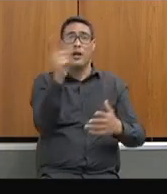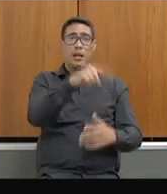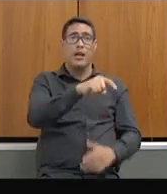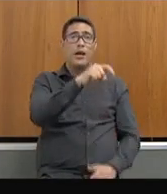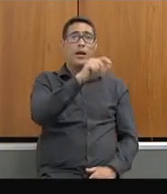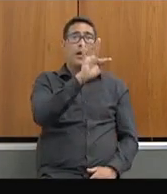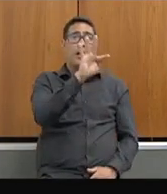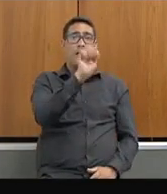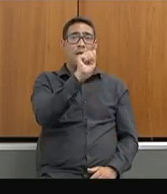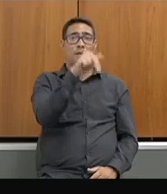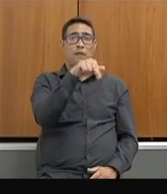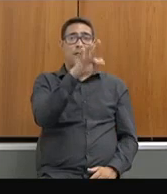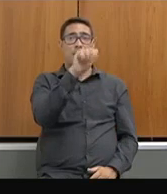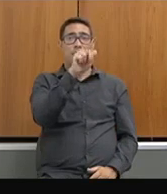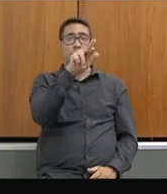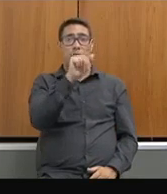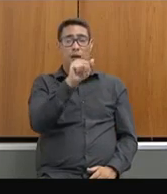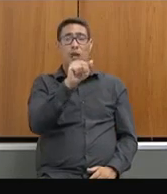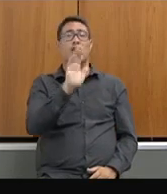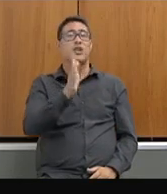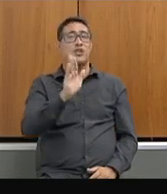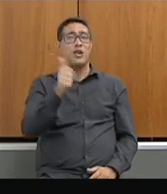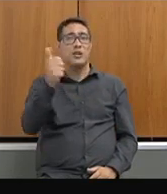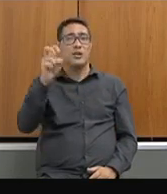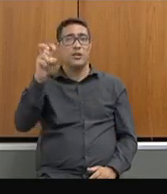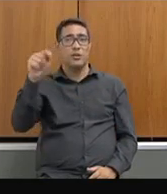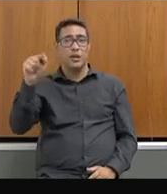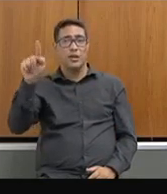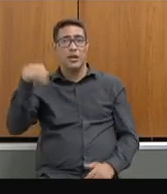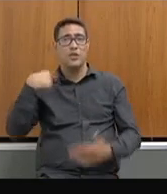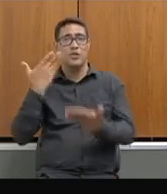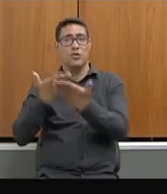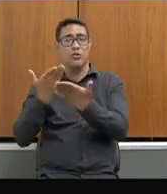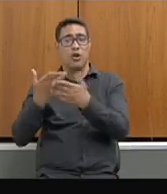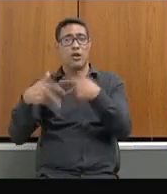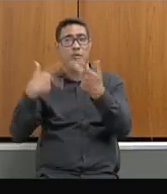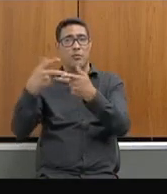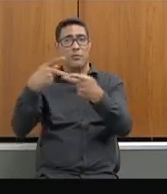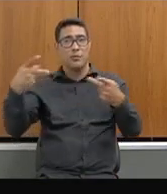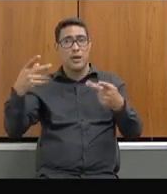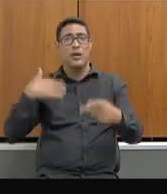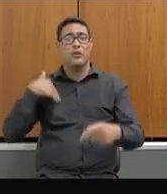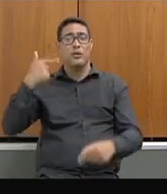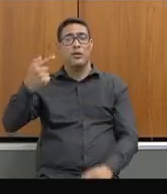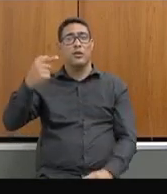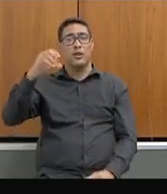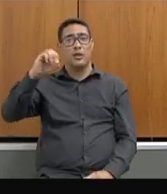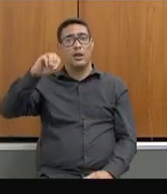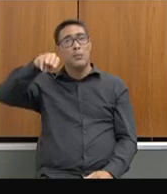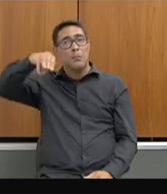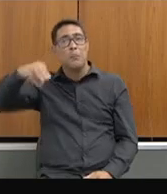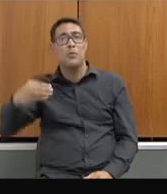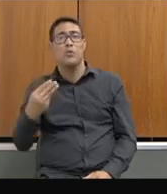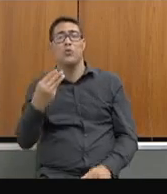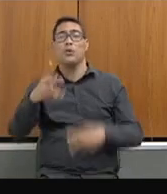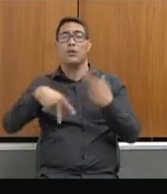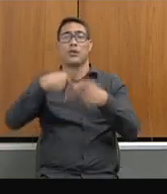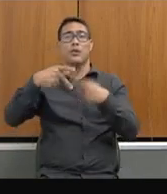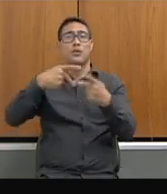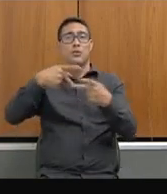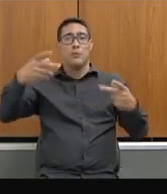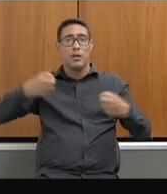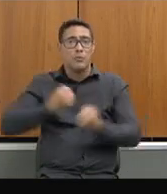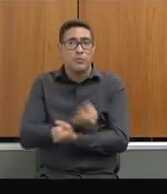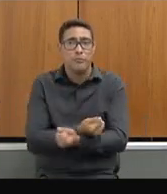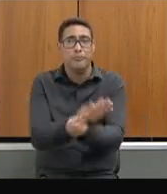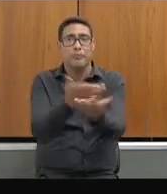já foram contempladas 657 escolas premiadas e 70 milhões de prêmios distribuídos. Isso